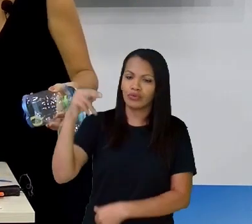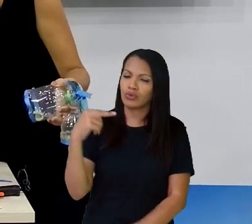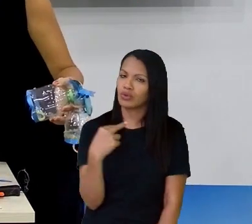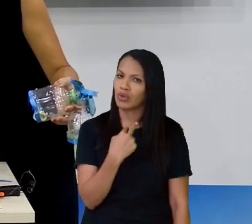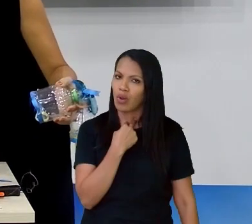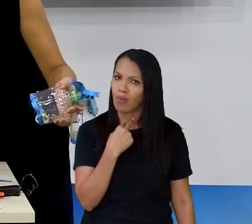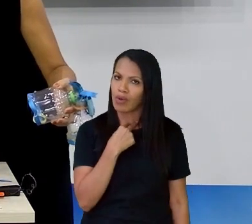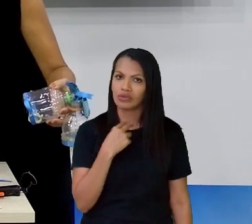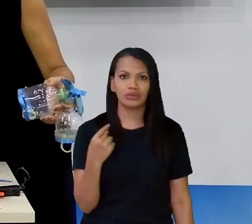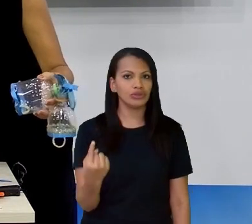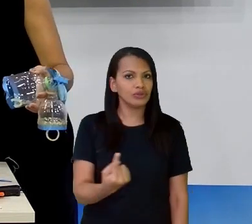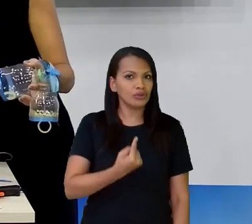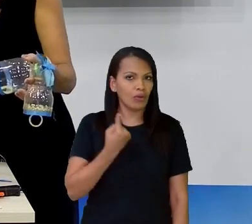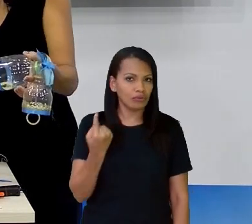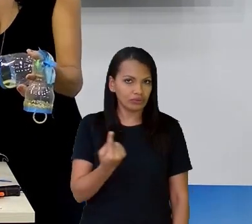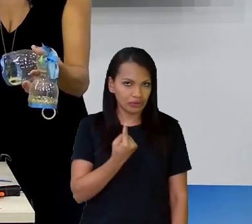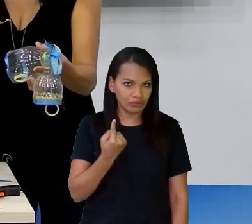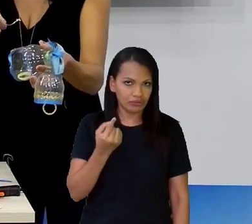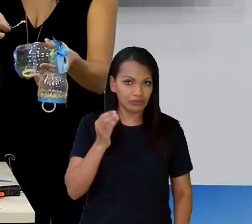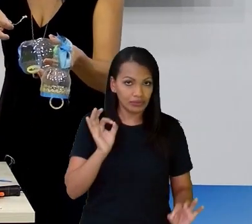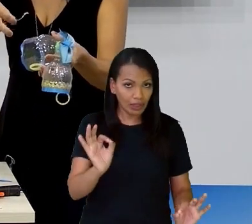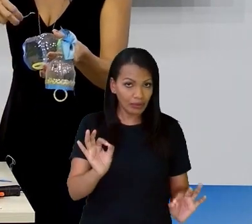Então a gente Vem aqui Ó